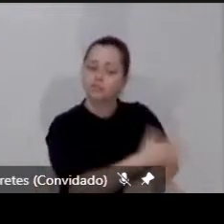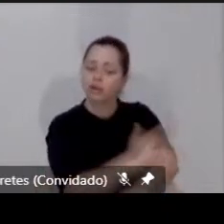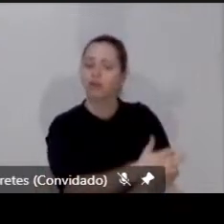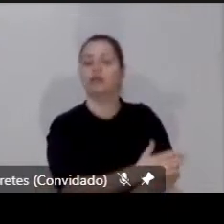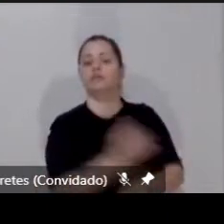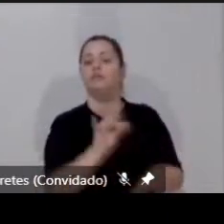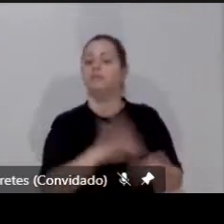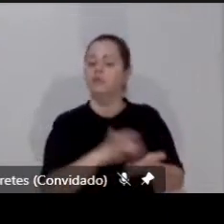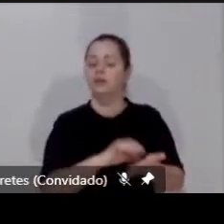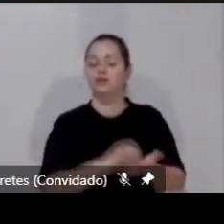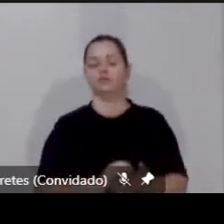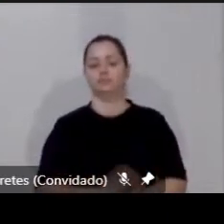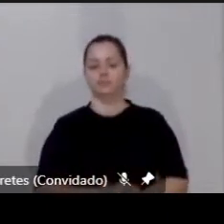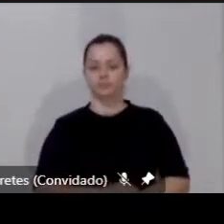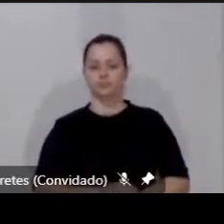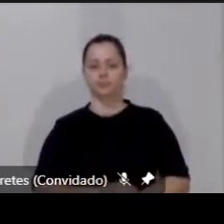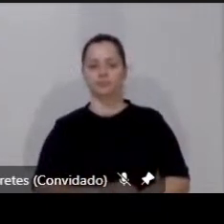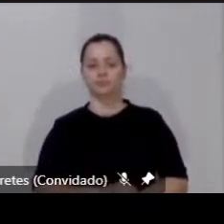No próximo slide.